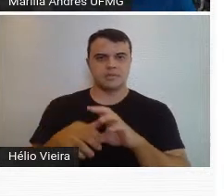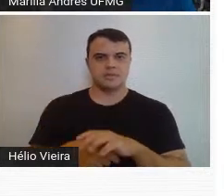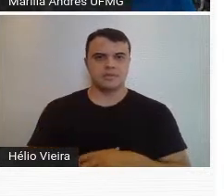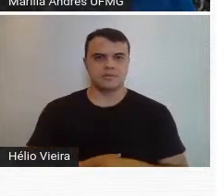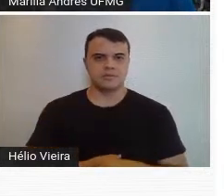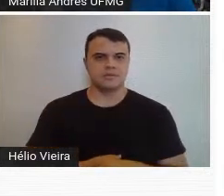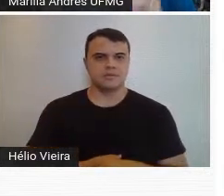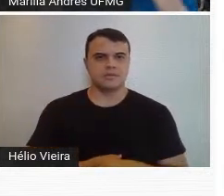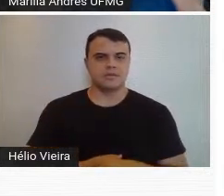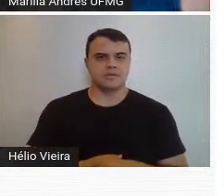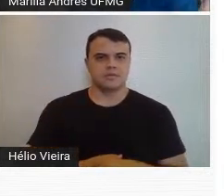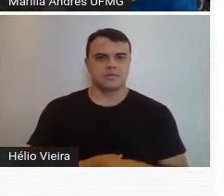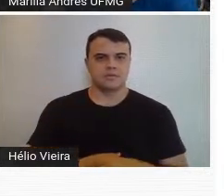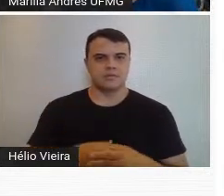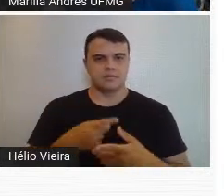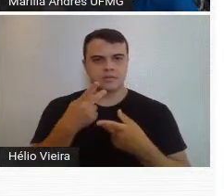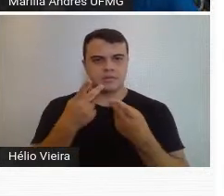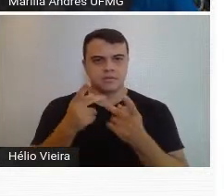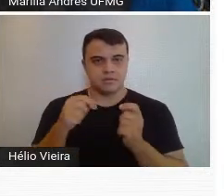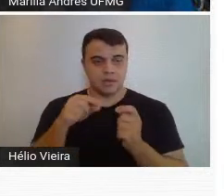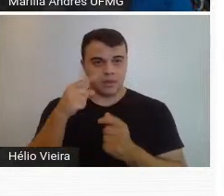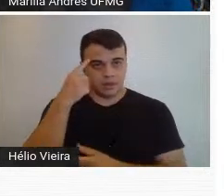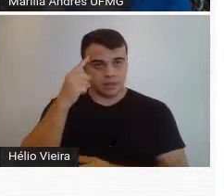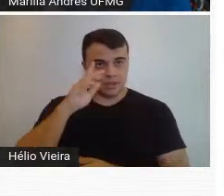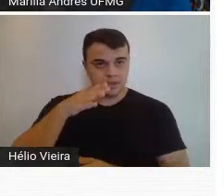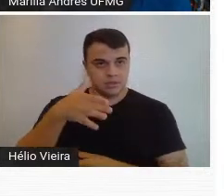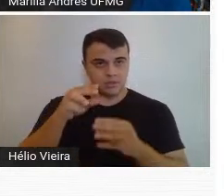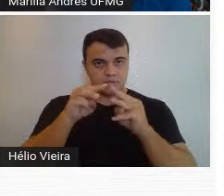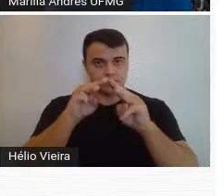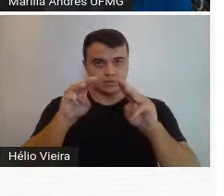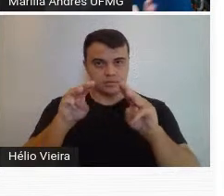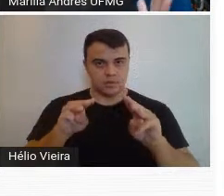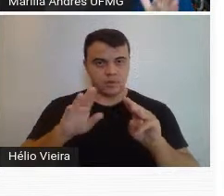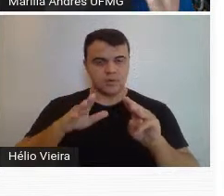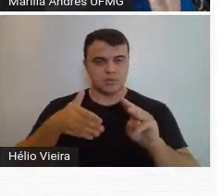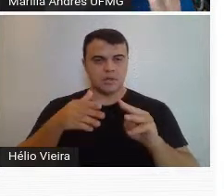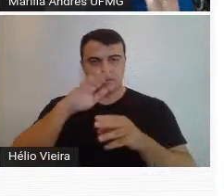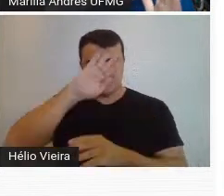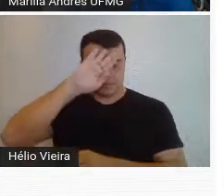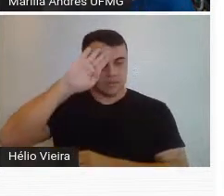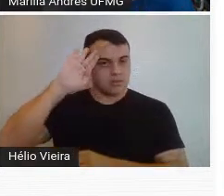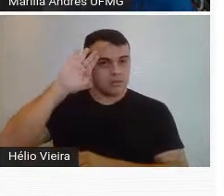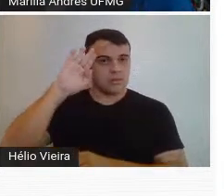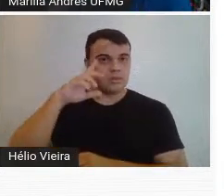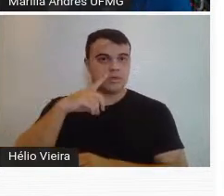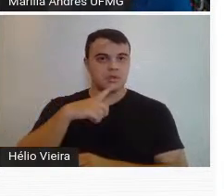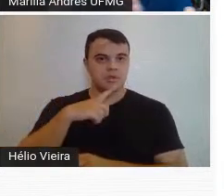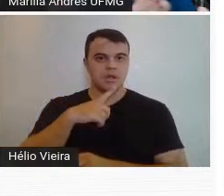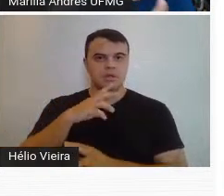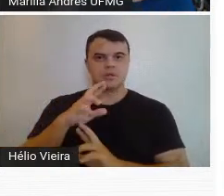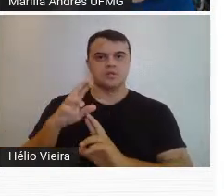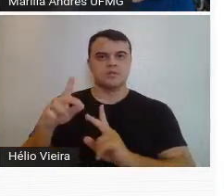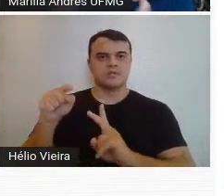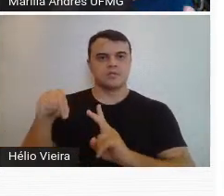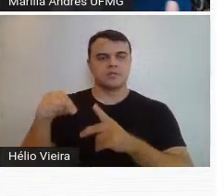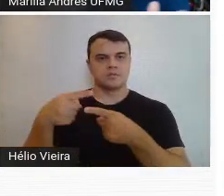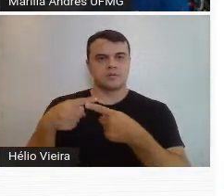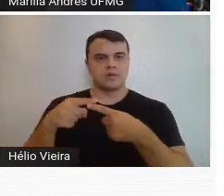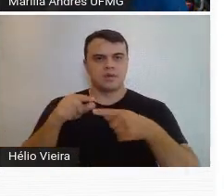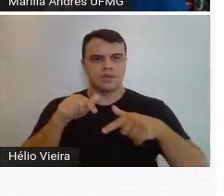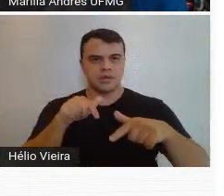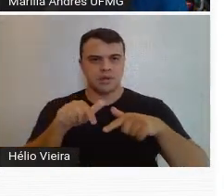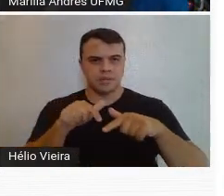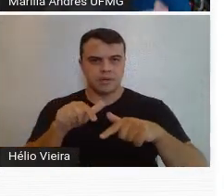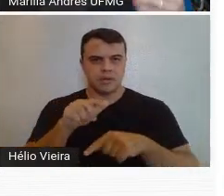é toda essa ideia, esse aqui já está no Museu da Pampulha e é uma vertente também do trabalho da